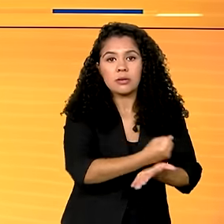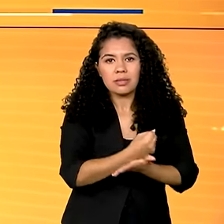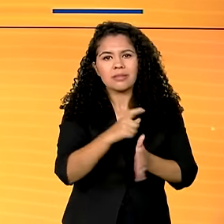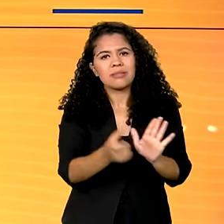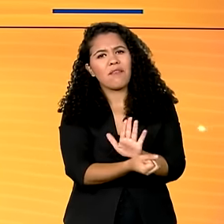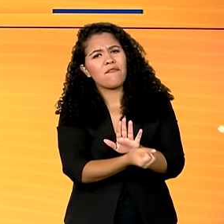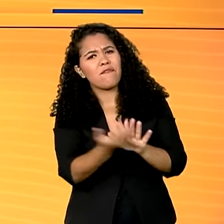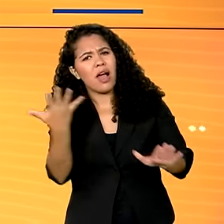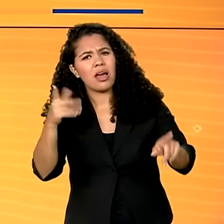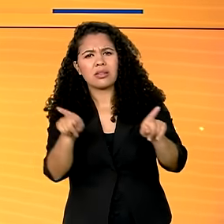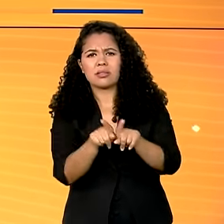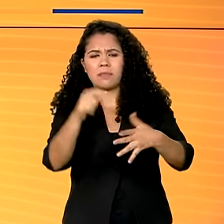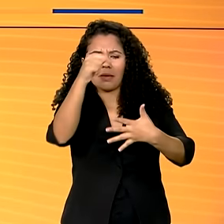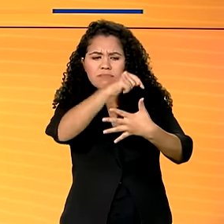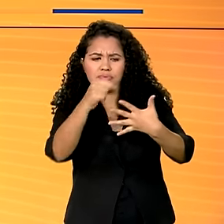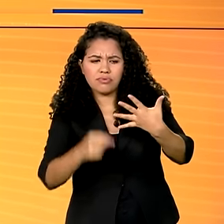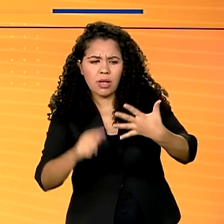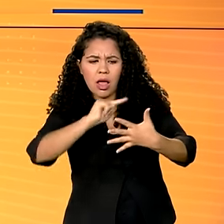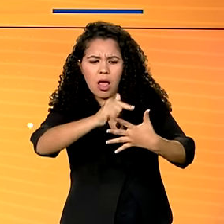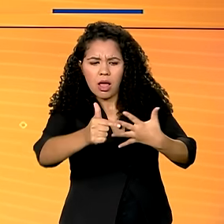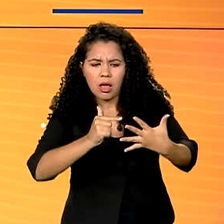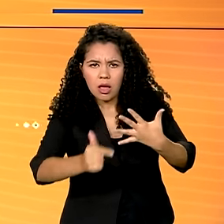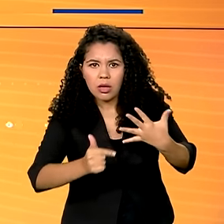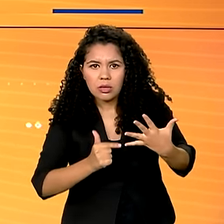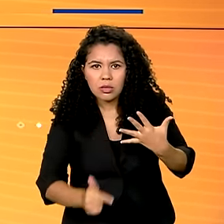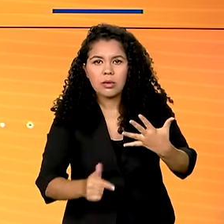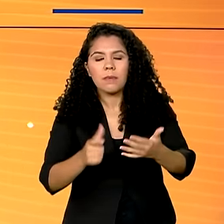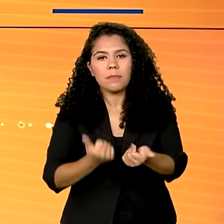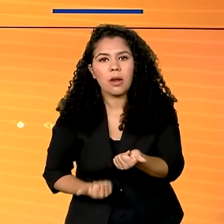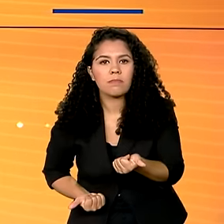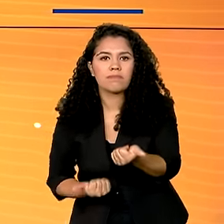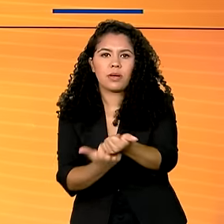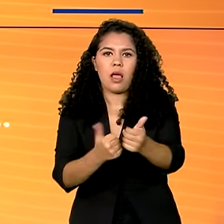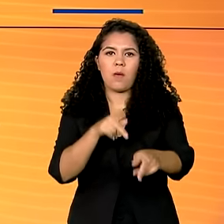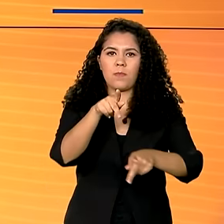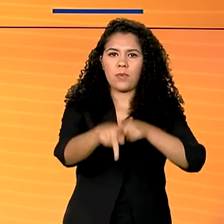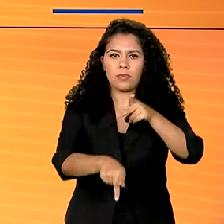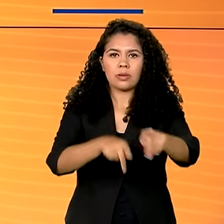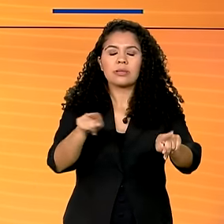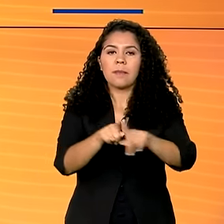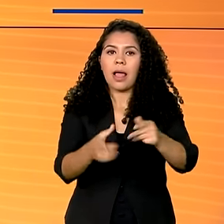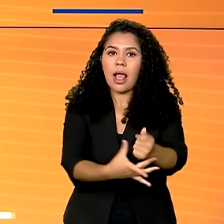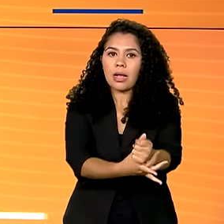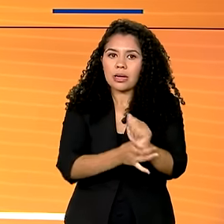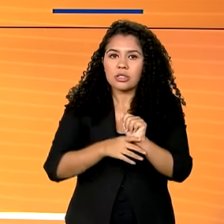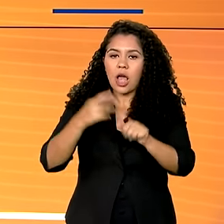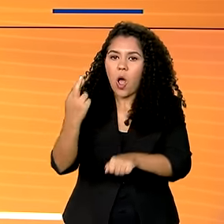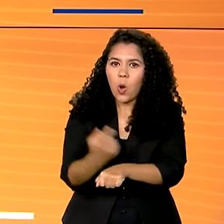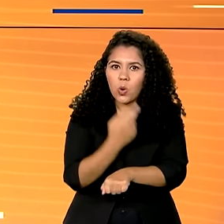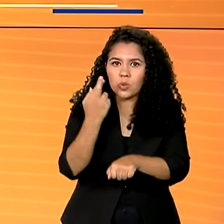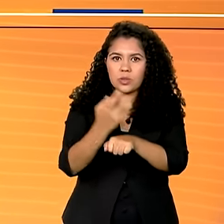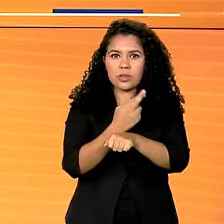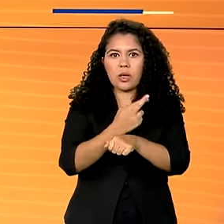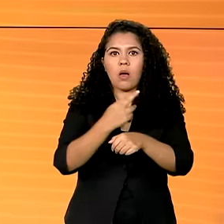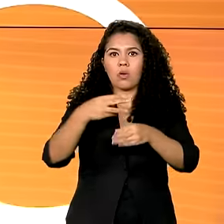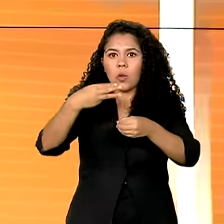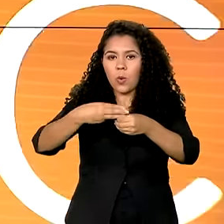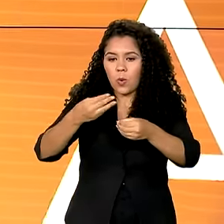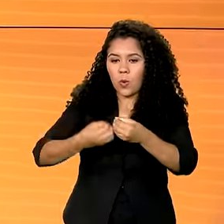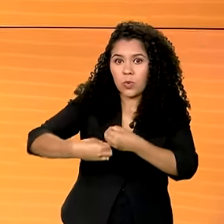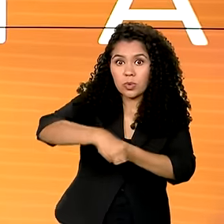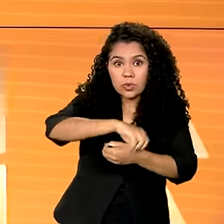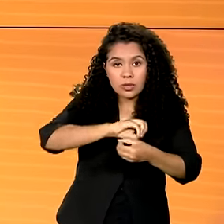série de outras medidas foram tomadas para socorrer a população e garantir a reconstrução das cidades. O governo